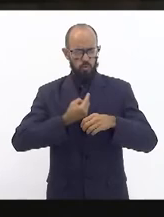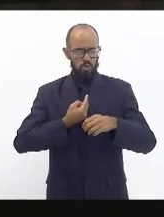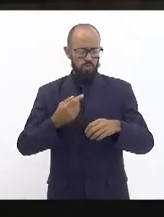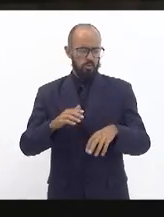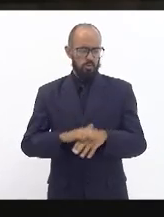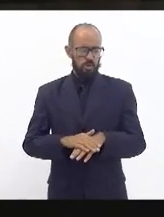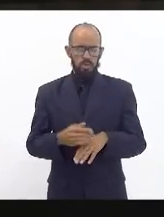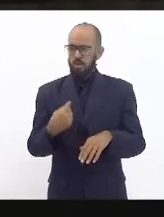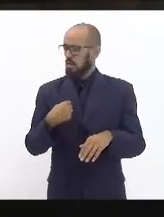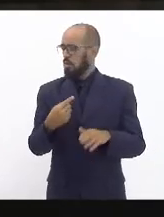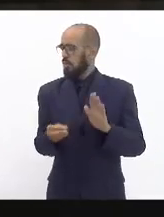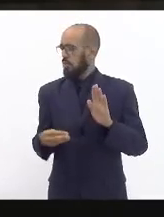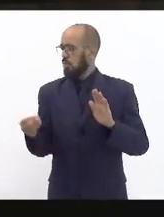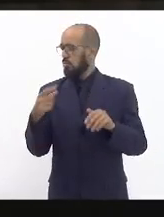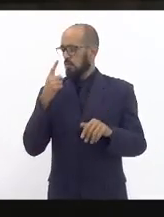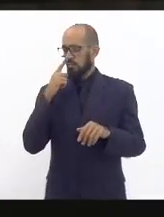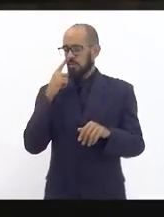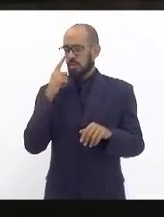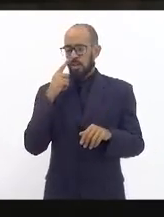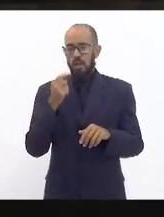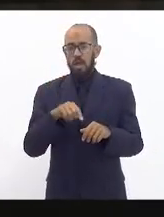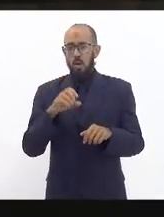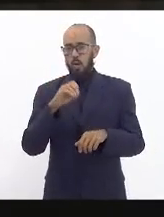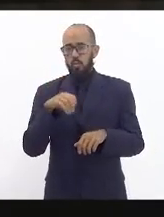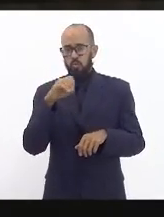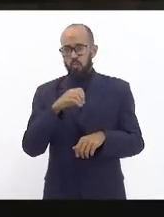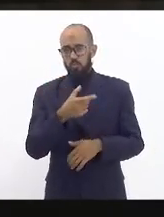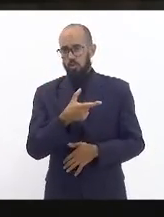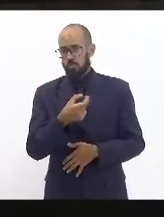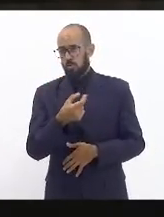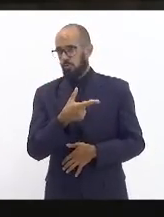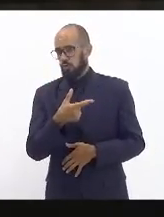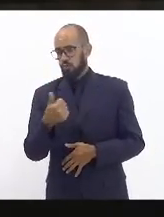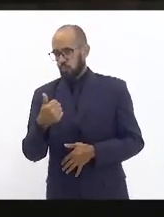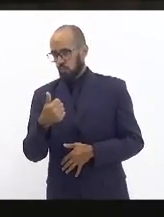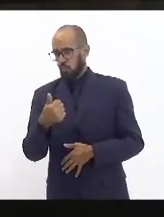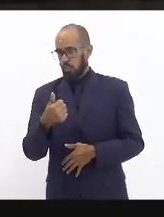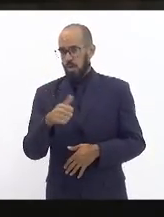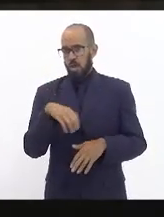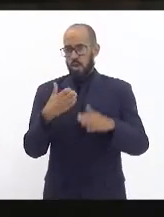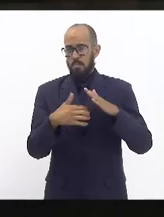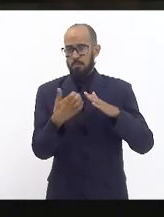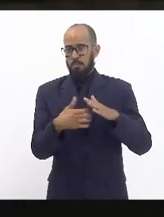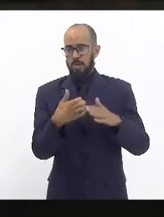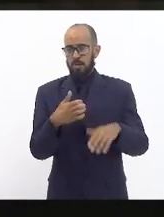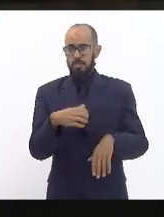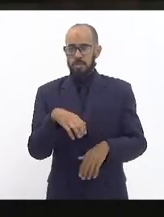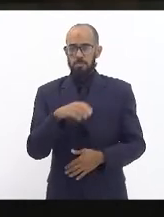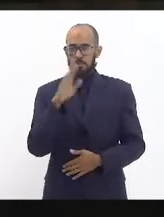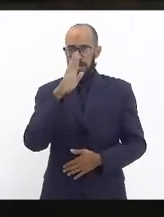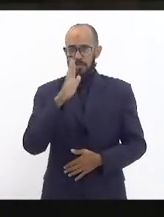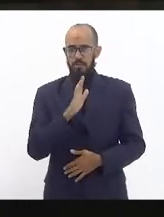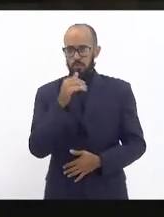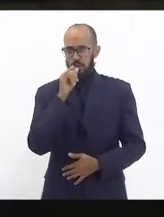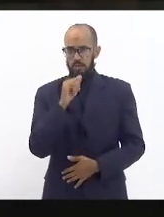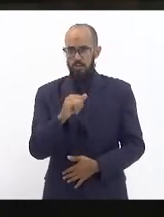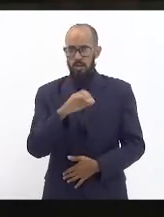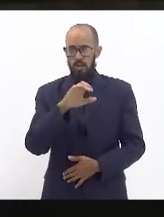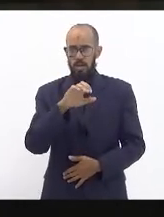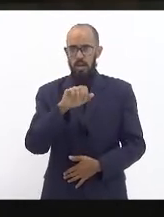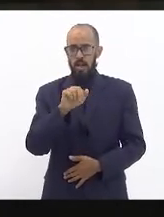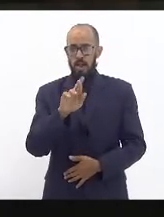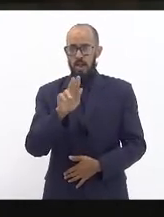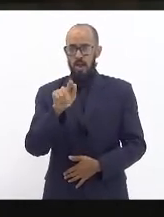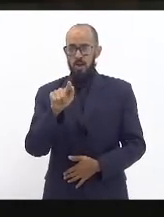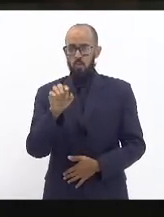a cronologia no tempo em outubro de 21 a empresa Carpo Chip Brasil Energia Futura Energia